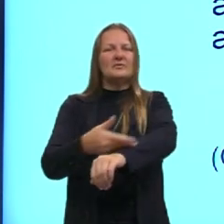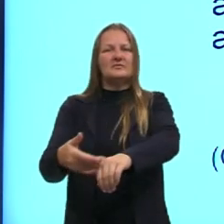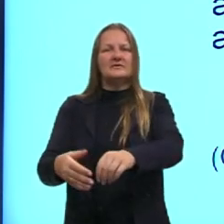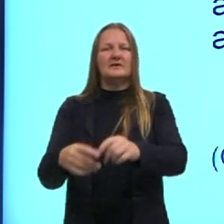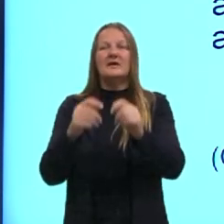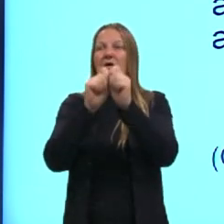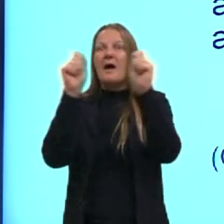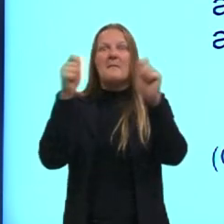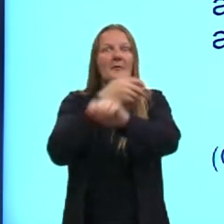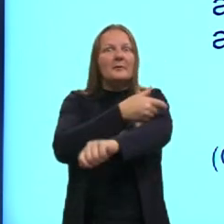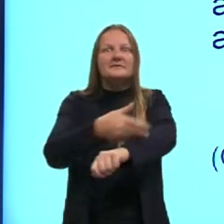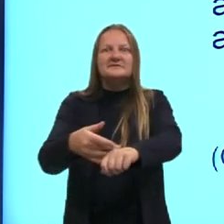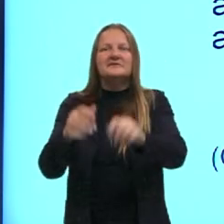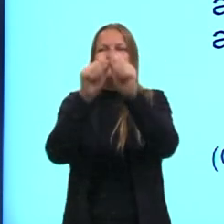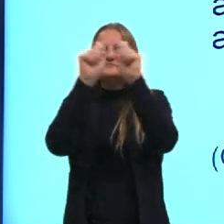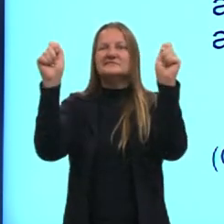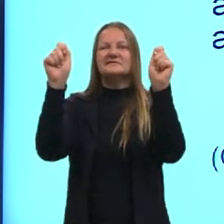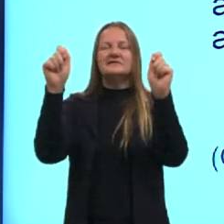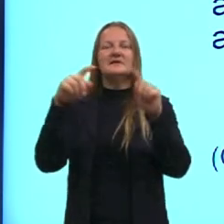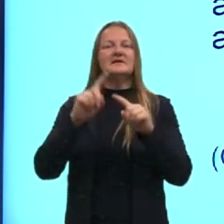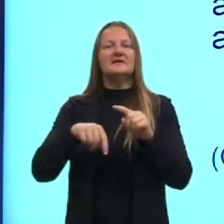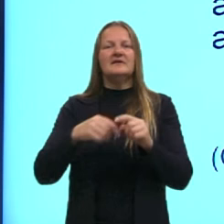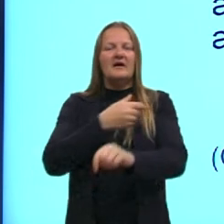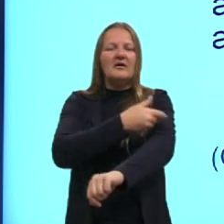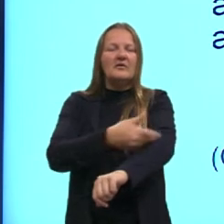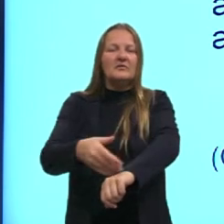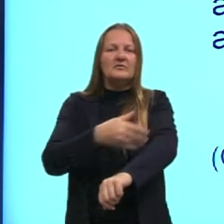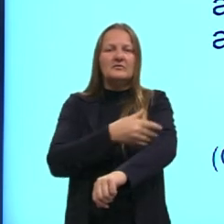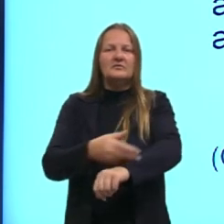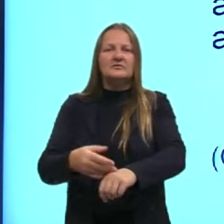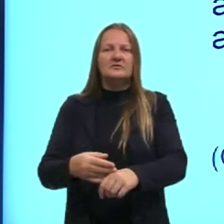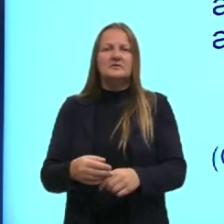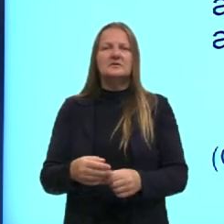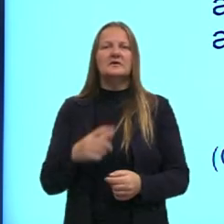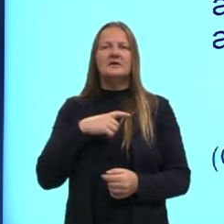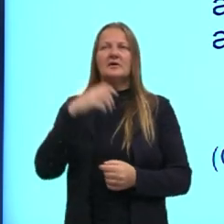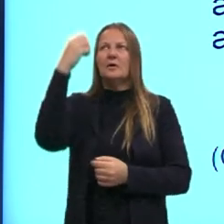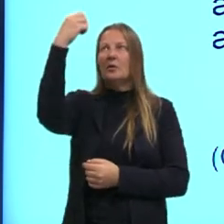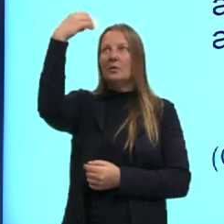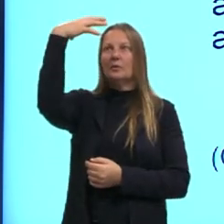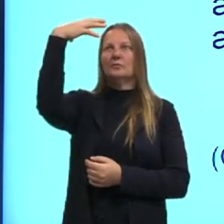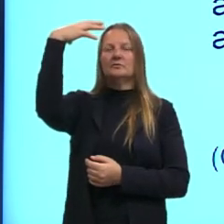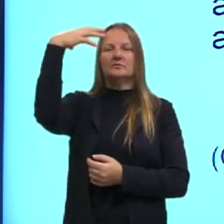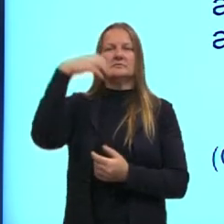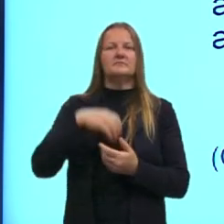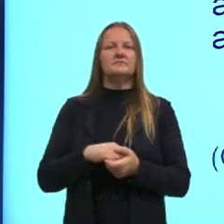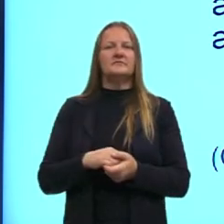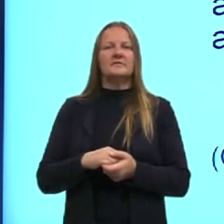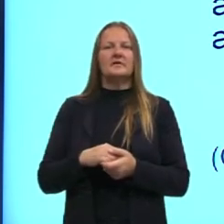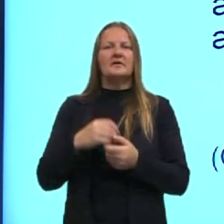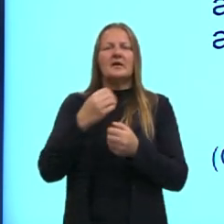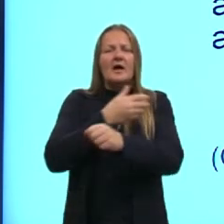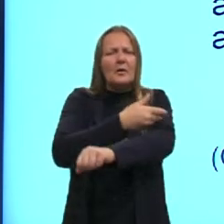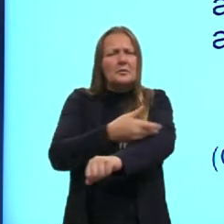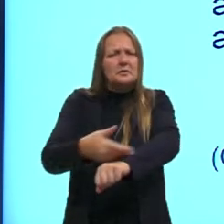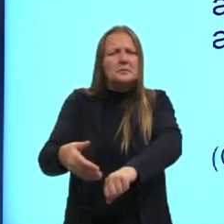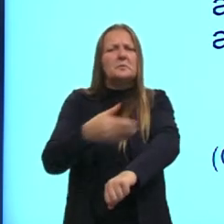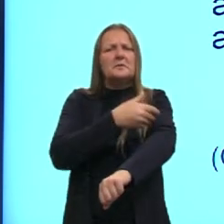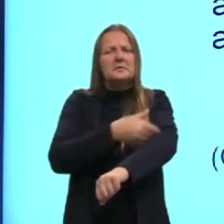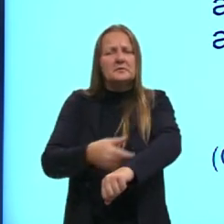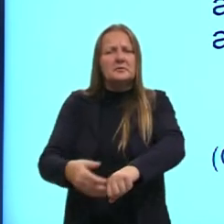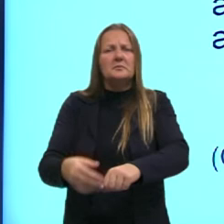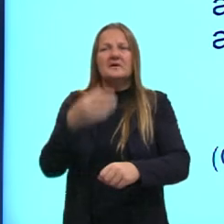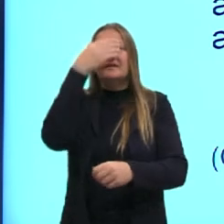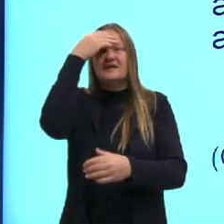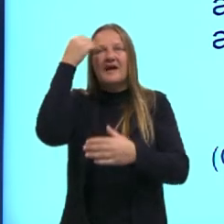abre as cortinas, logo se acostuma a acender mais cedo a luz. E, à medida que se acostuma, esquece